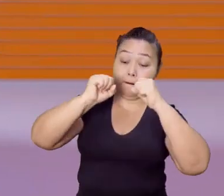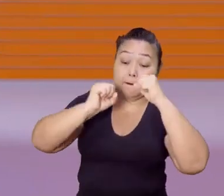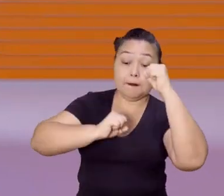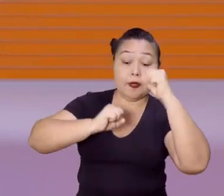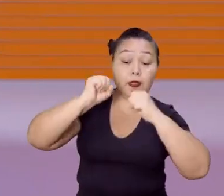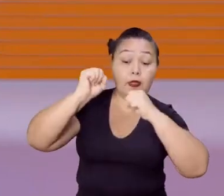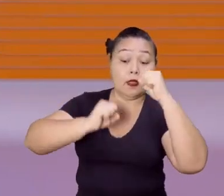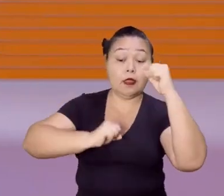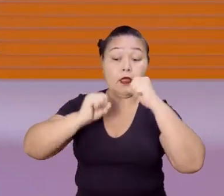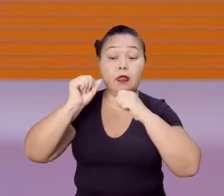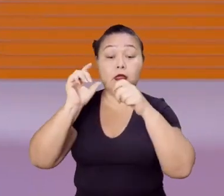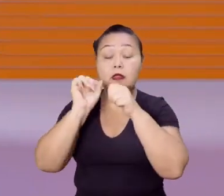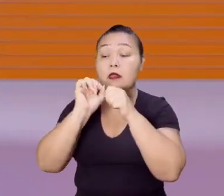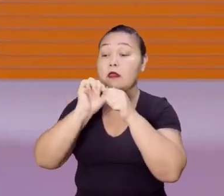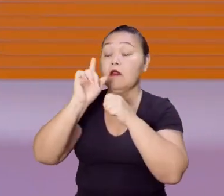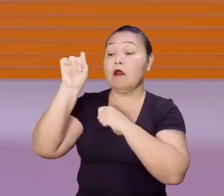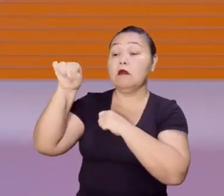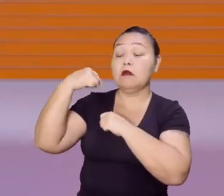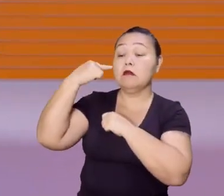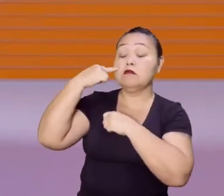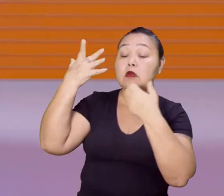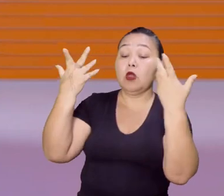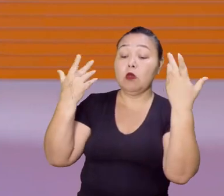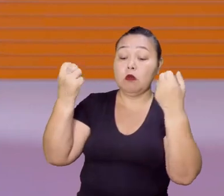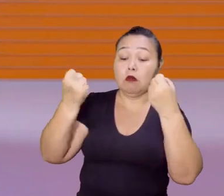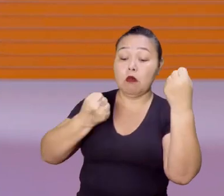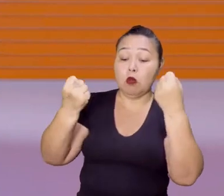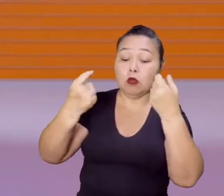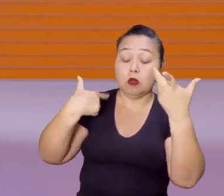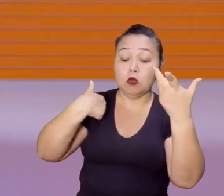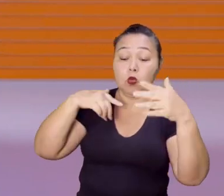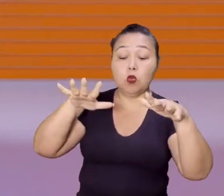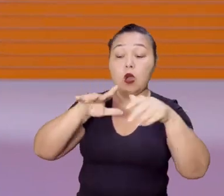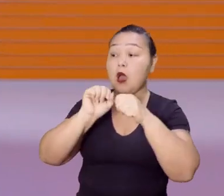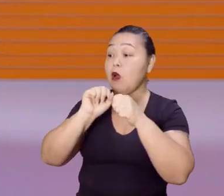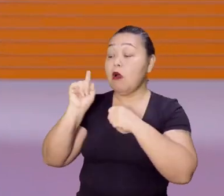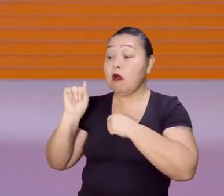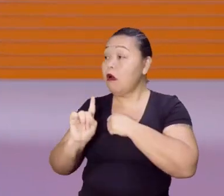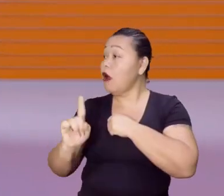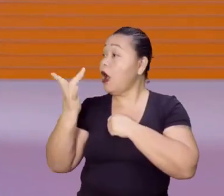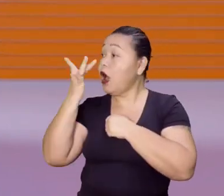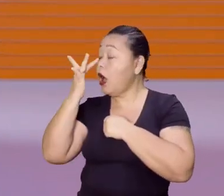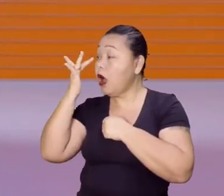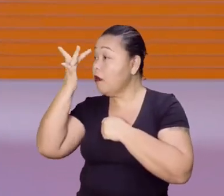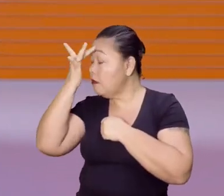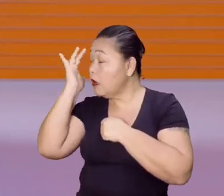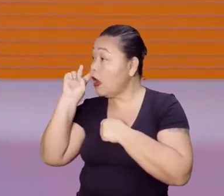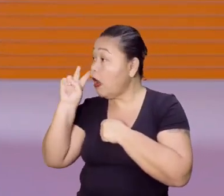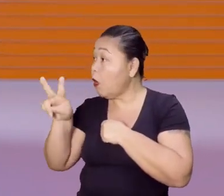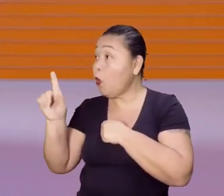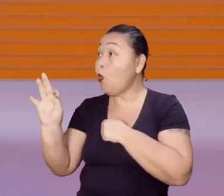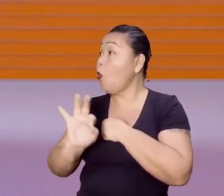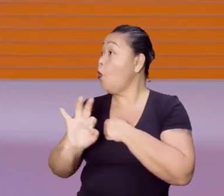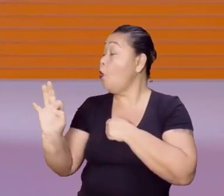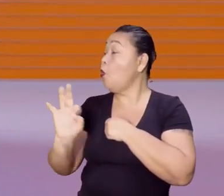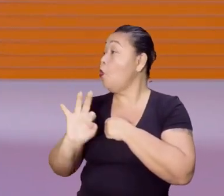você for numa montadora de carros, você quase não vê pessoas mais dentro das fábricas, das montadoras.